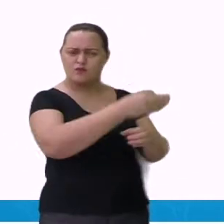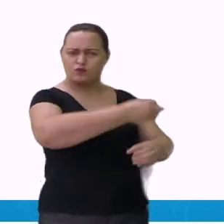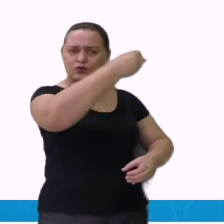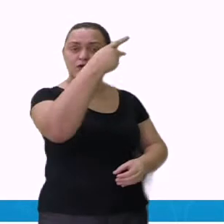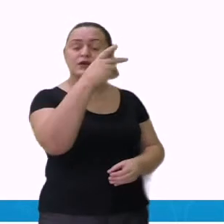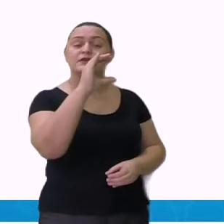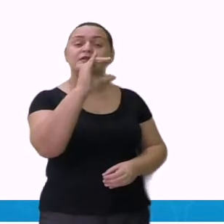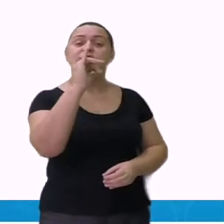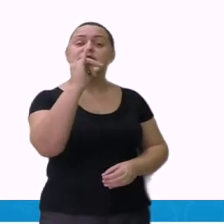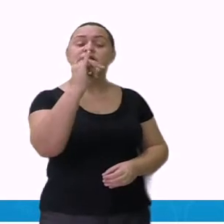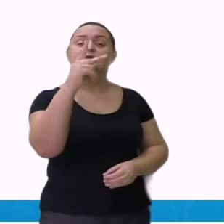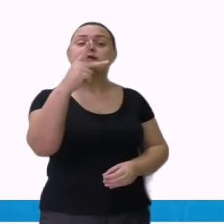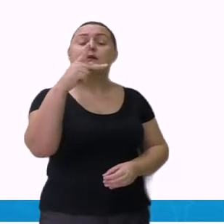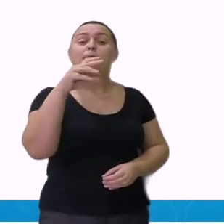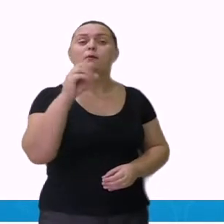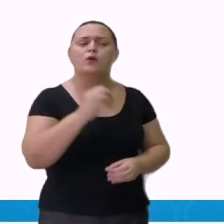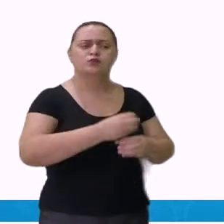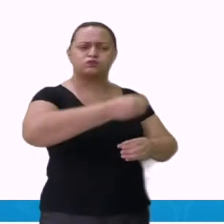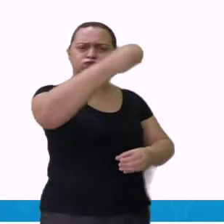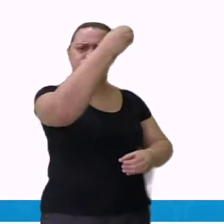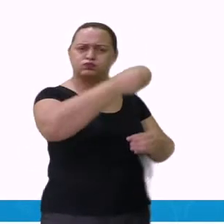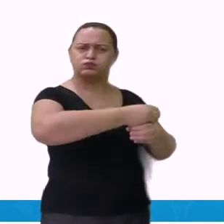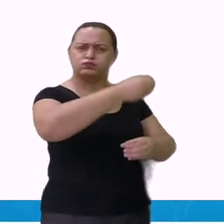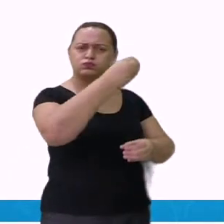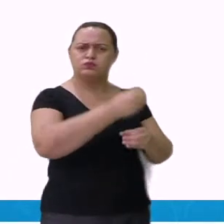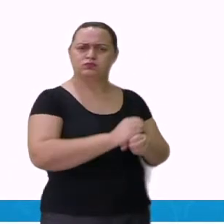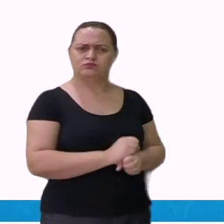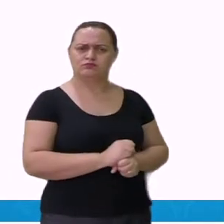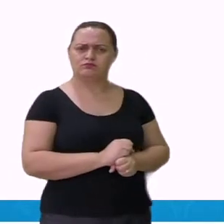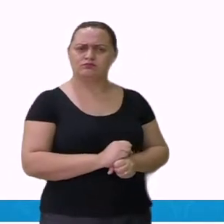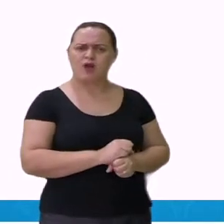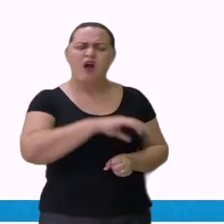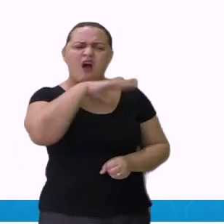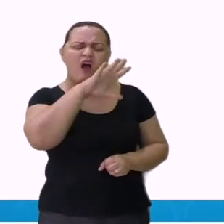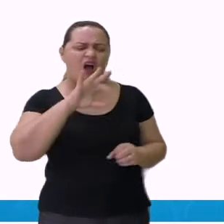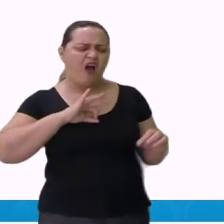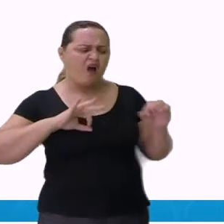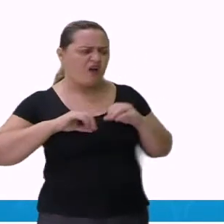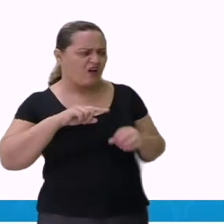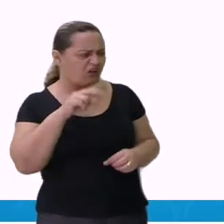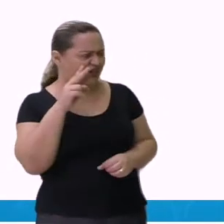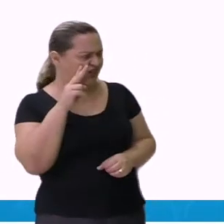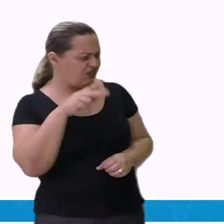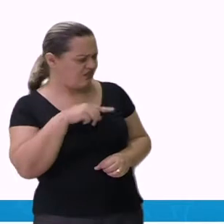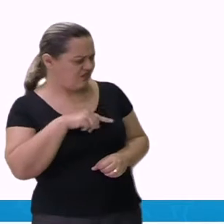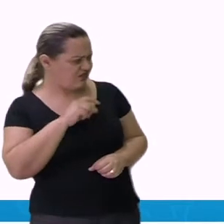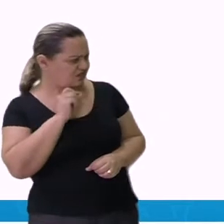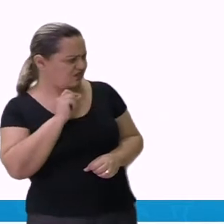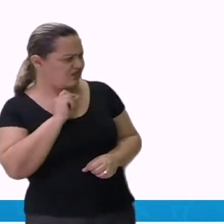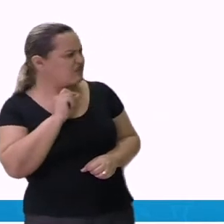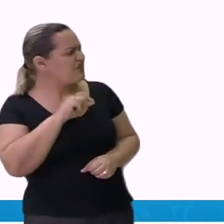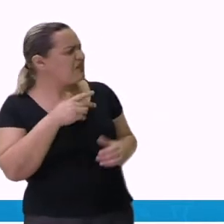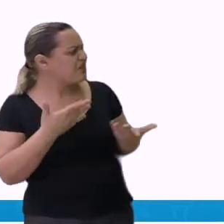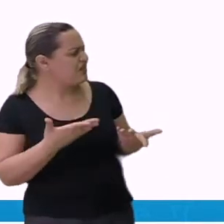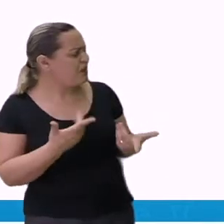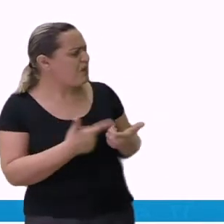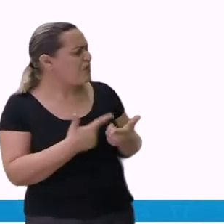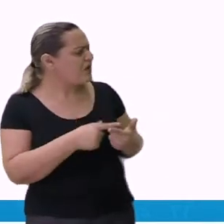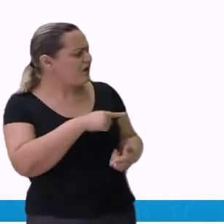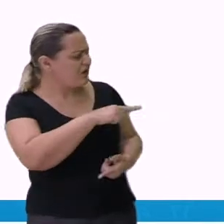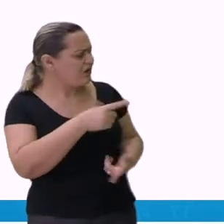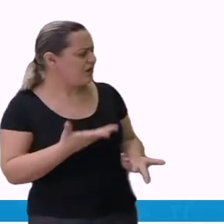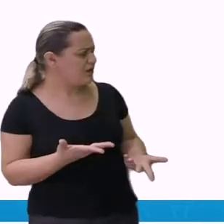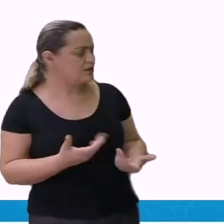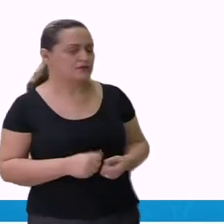achou aquilo muito estranho e perguntou. Para que tanto cipó, mestre coelho? Pois não